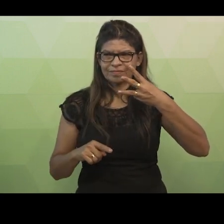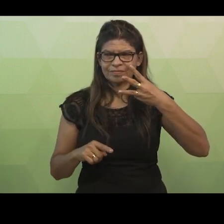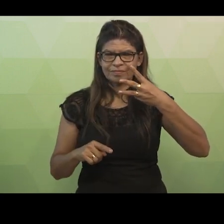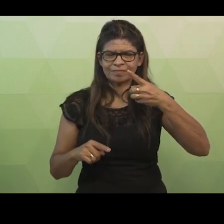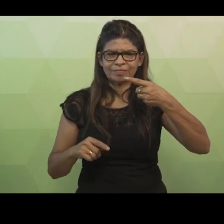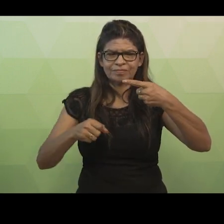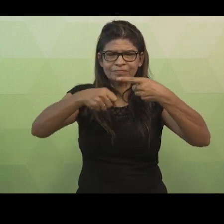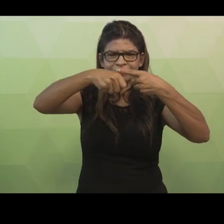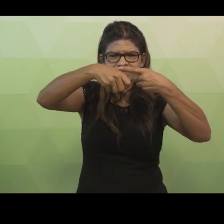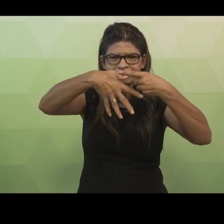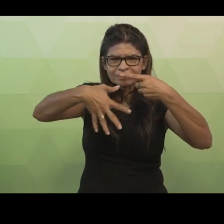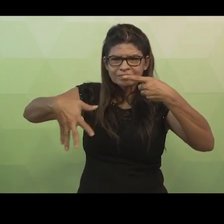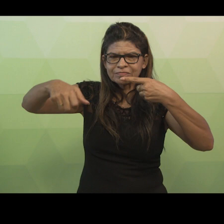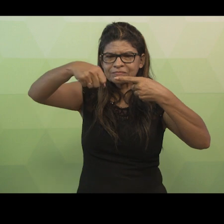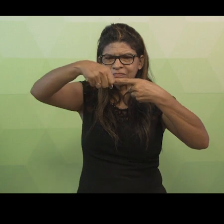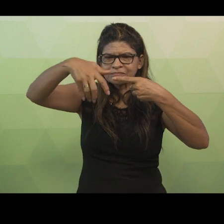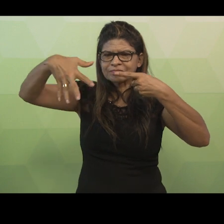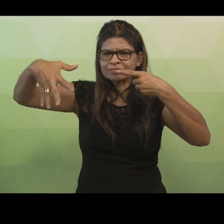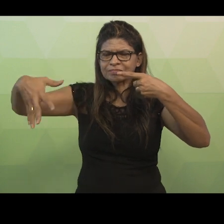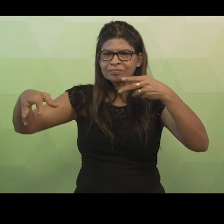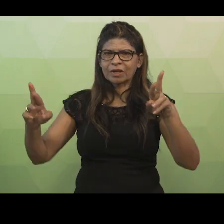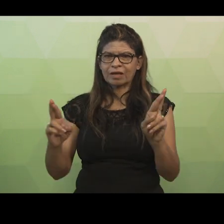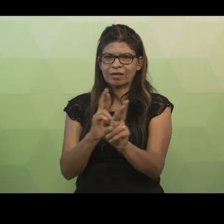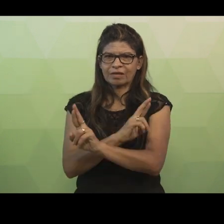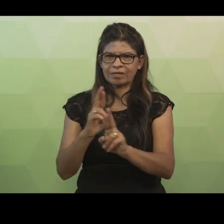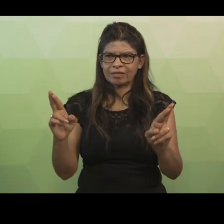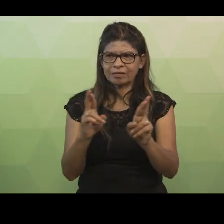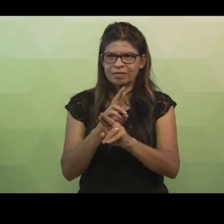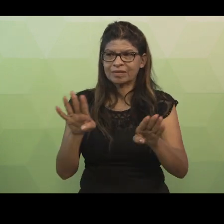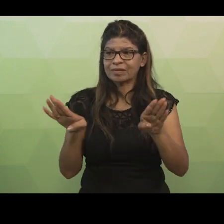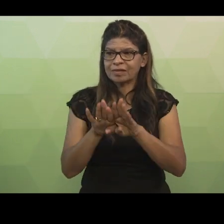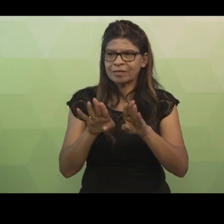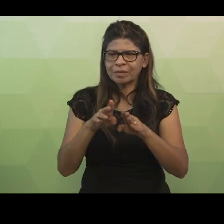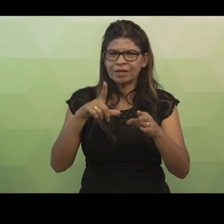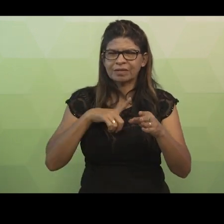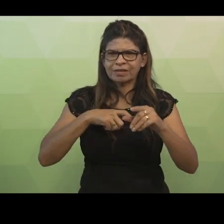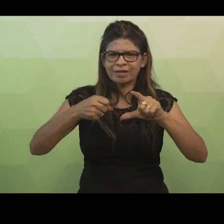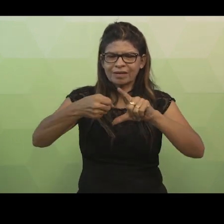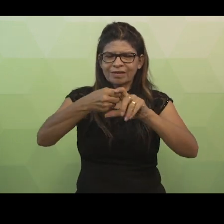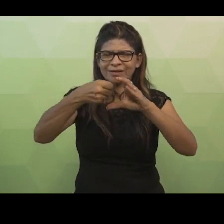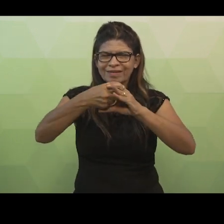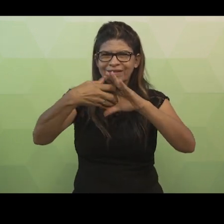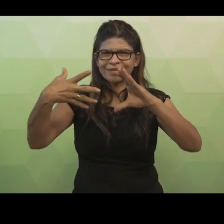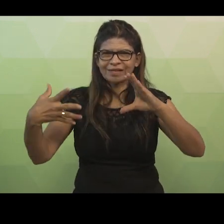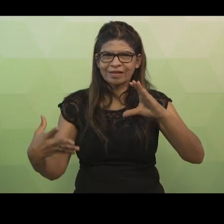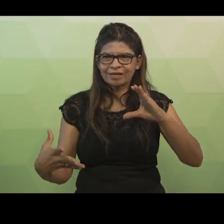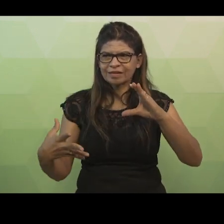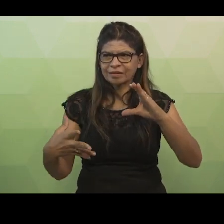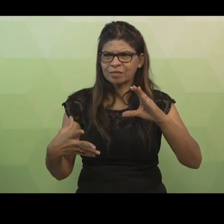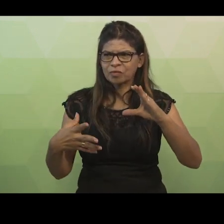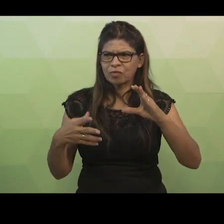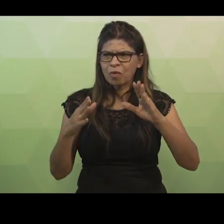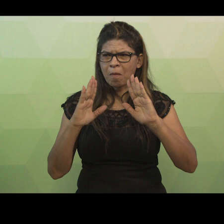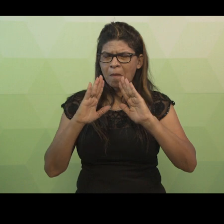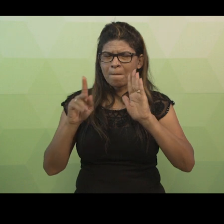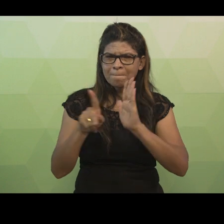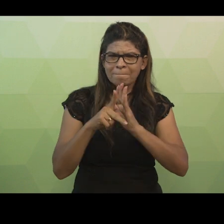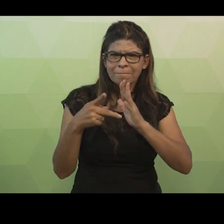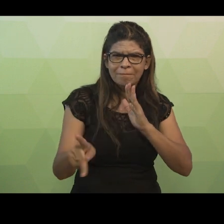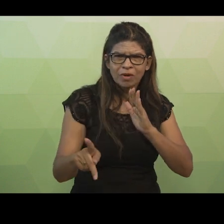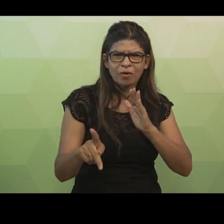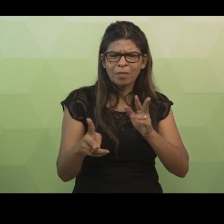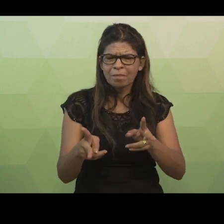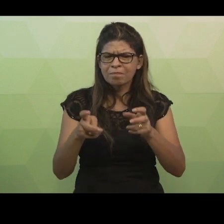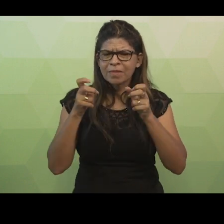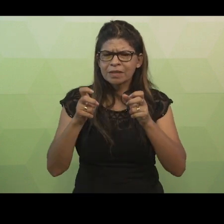Os relacionamentos também podem ter atributos específicos que são utilizados para identificar as relações. Vamos